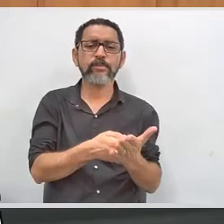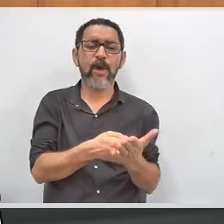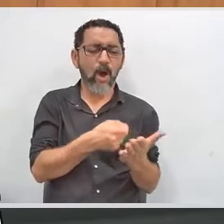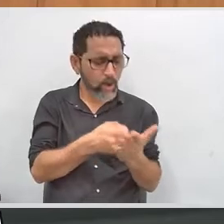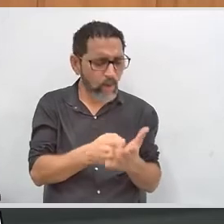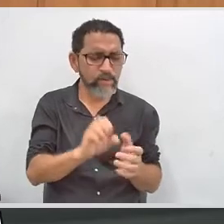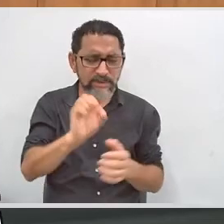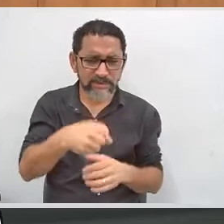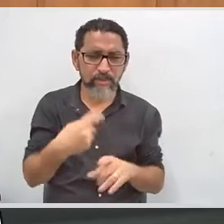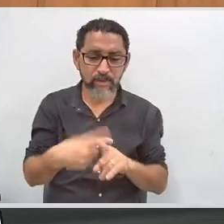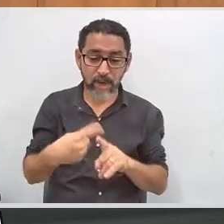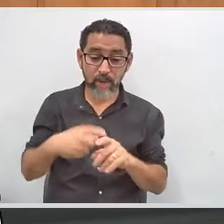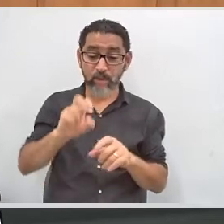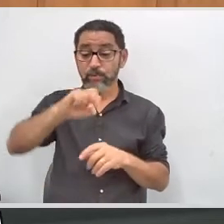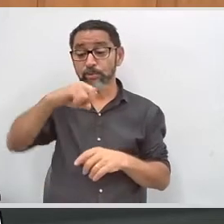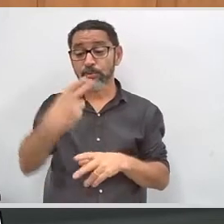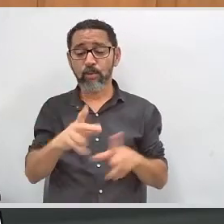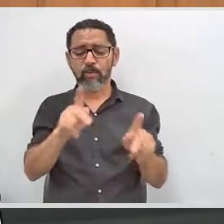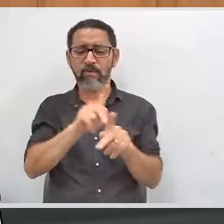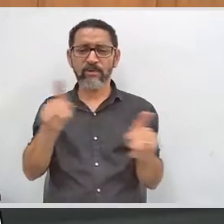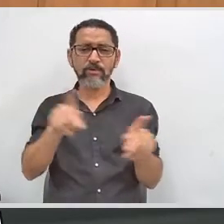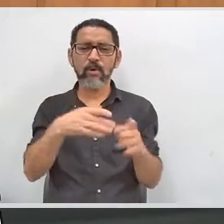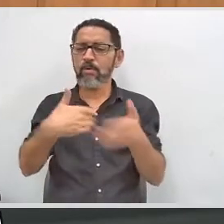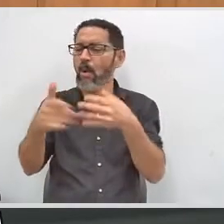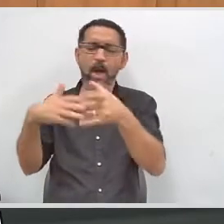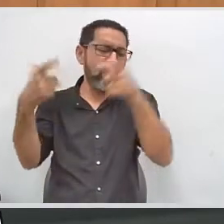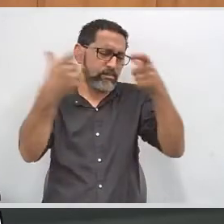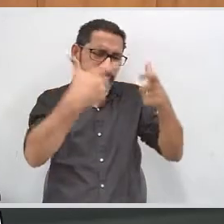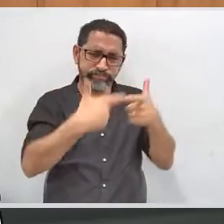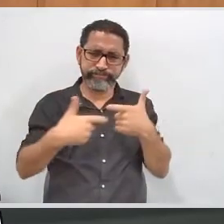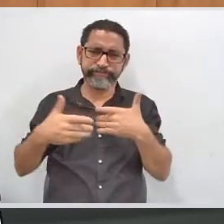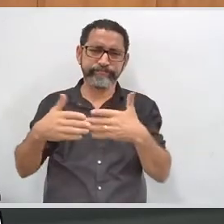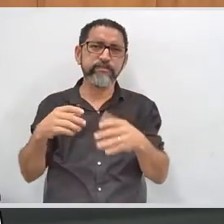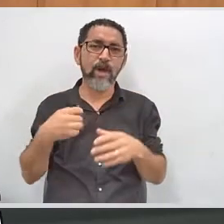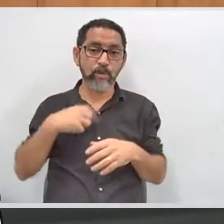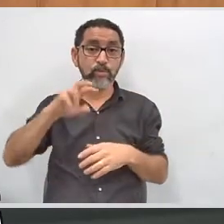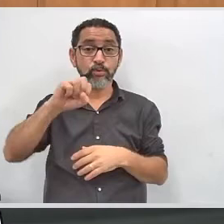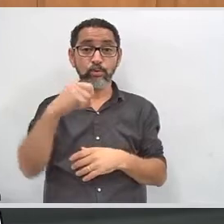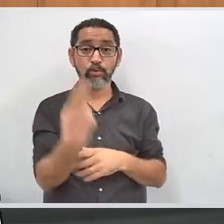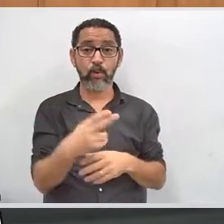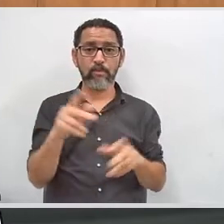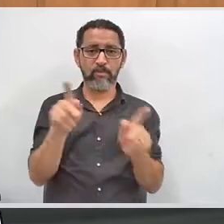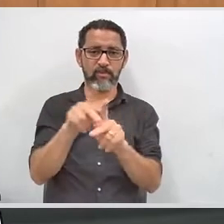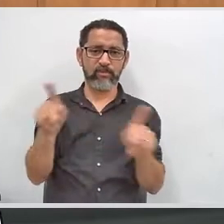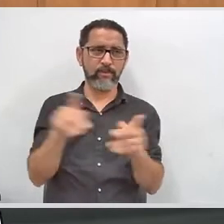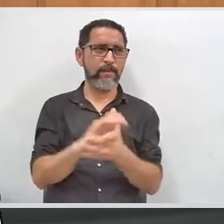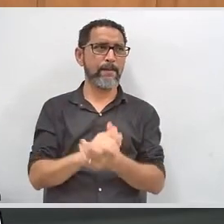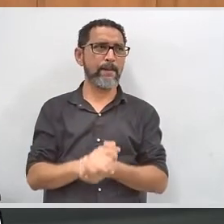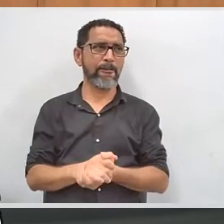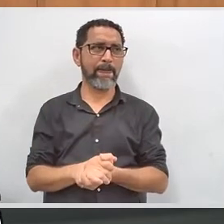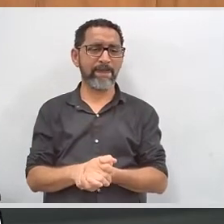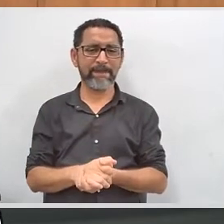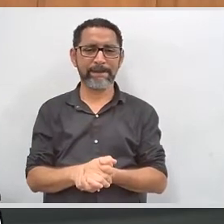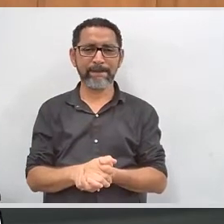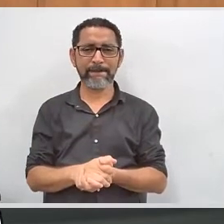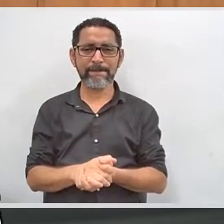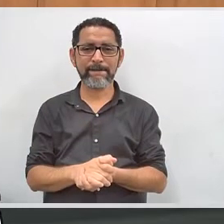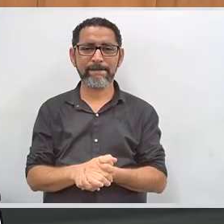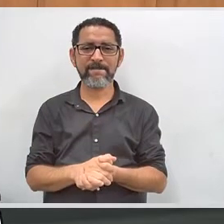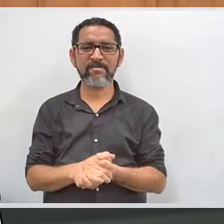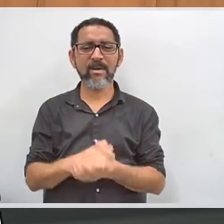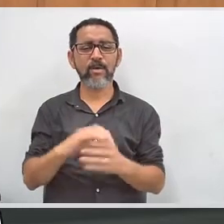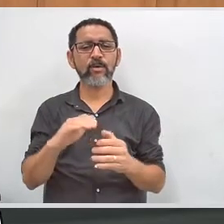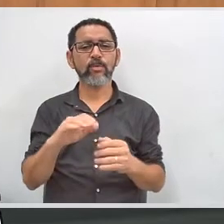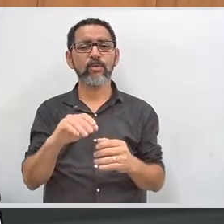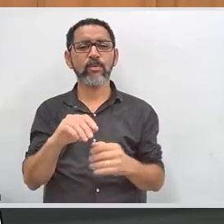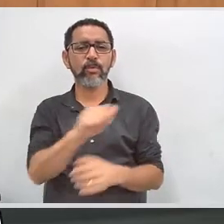para lá, mas a gente é professor em qualquer espaço, que seria, por exemplo, se nós temos a entrada do nosso aluno